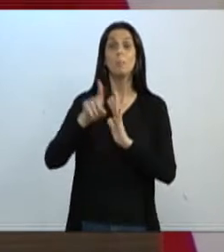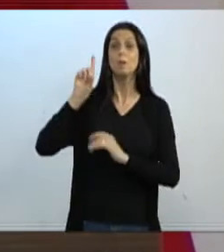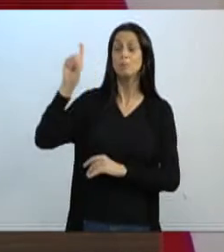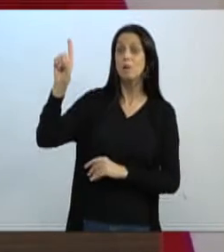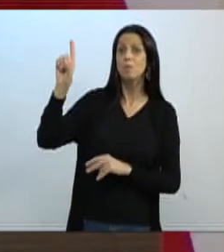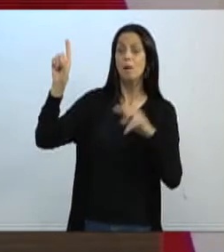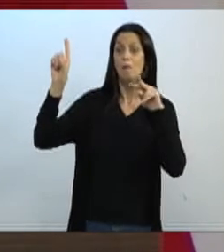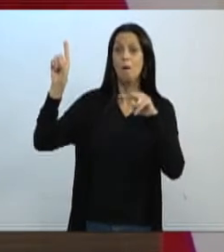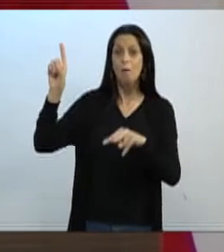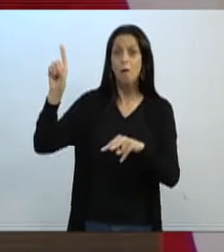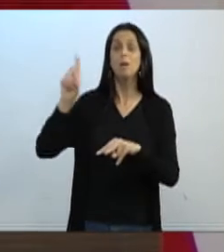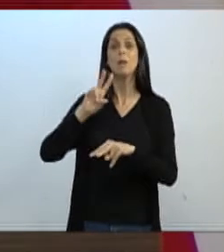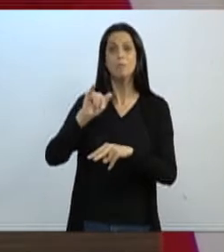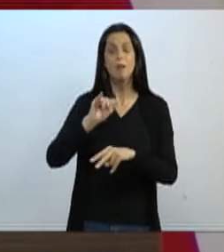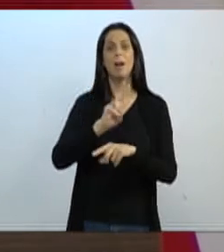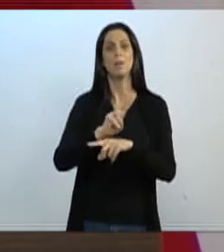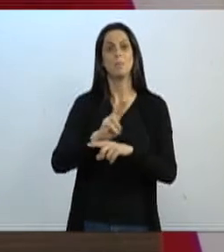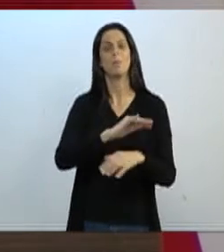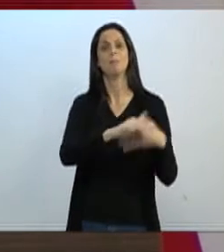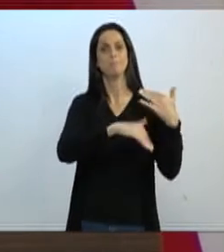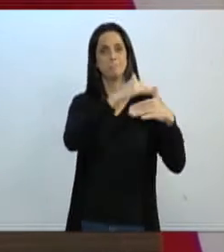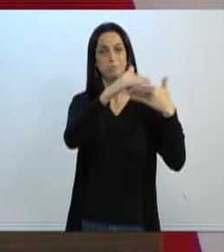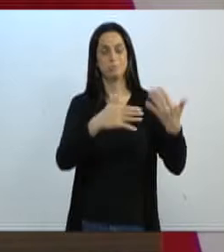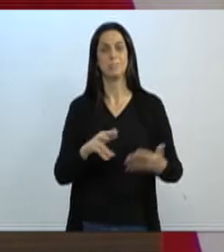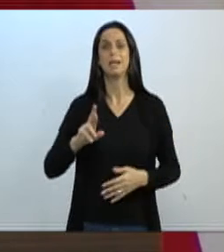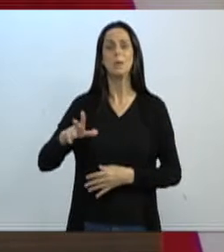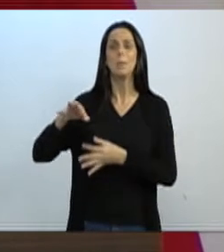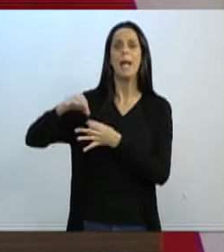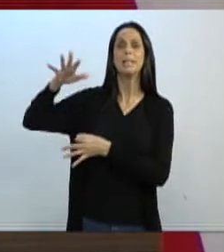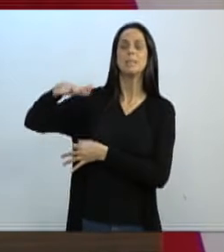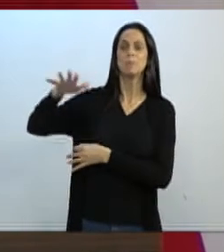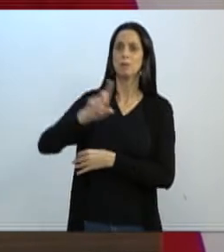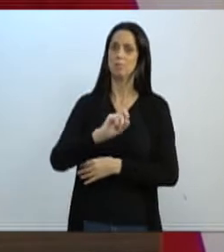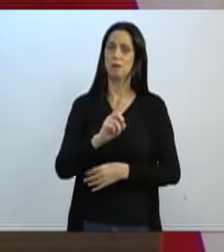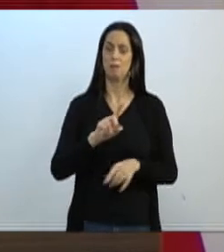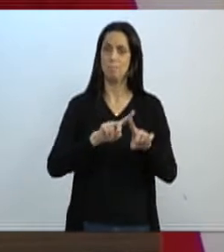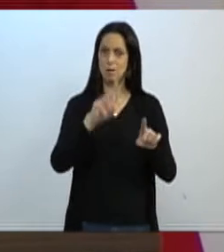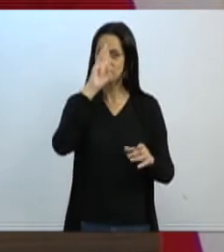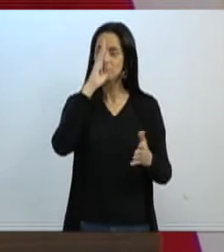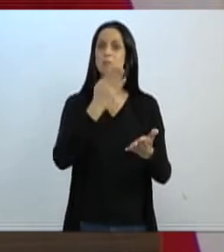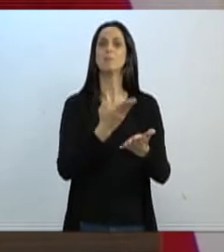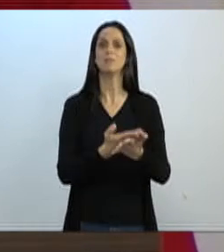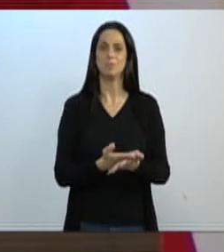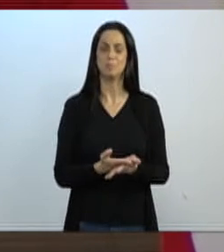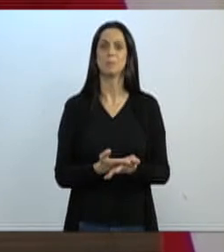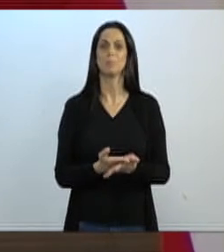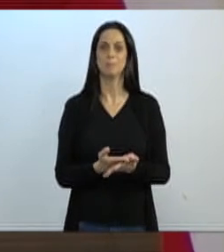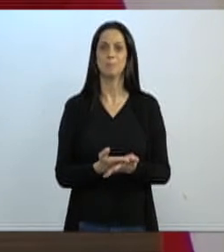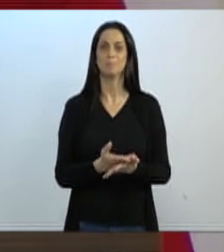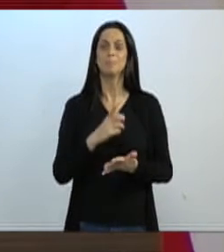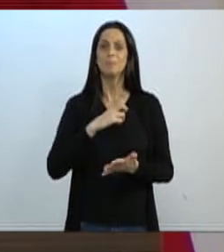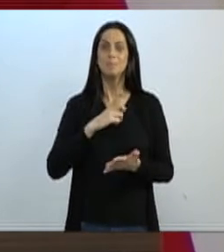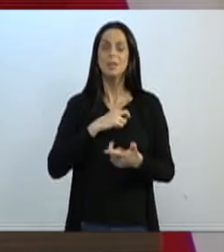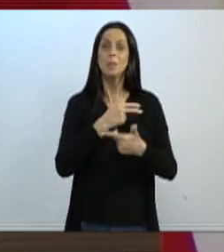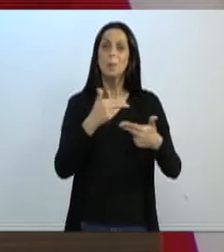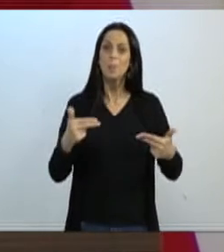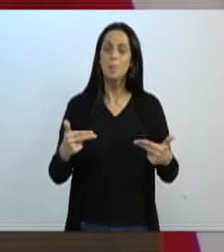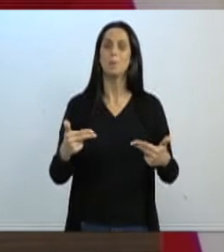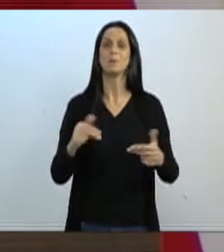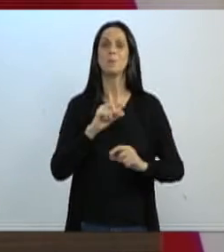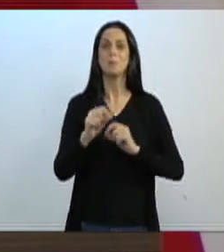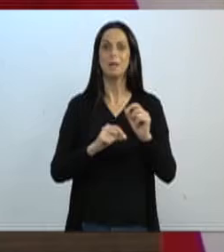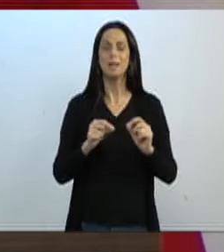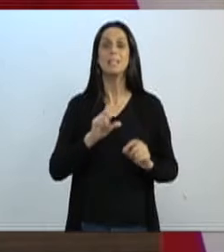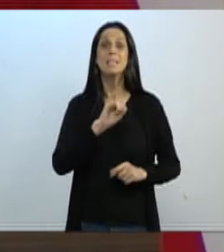prazer em regar. Não é espiritualizar as coisas, mas eu acredito que existe algo infalível que é a lei da